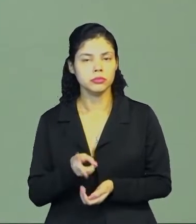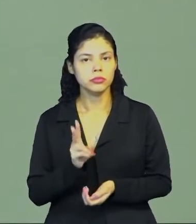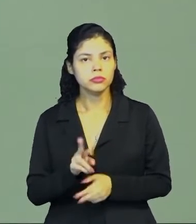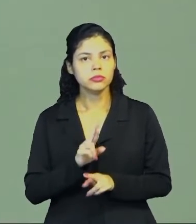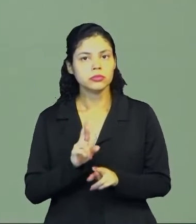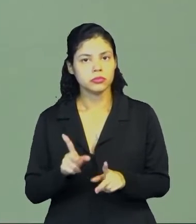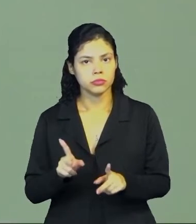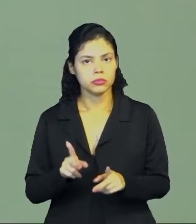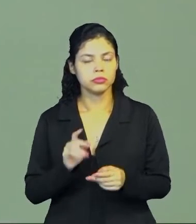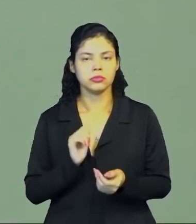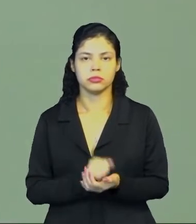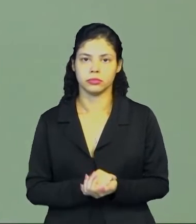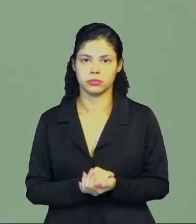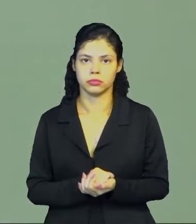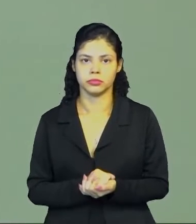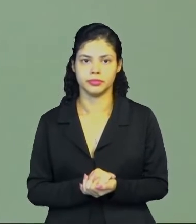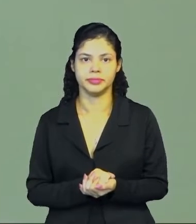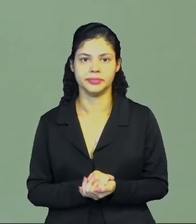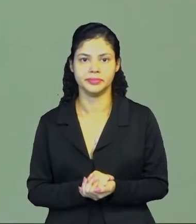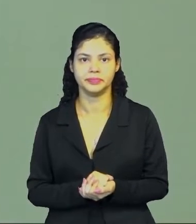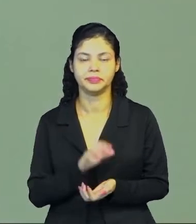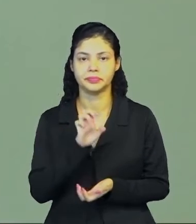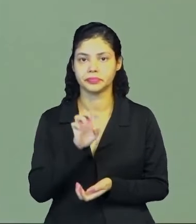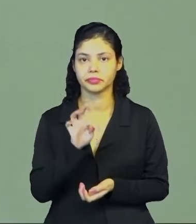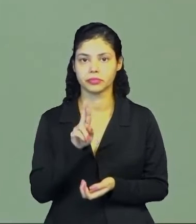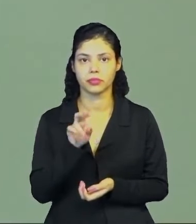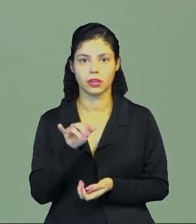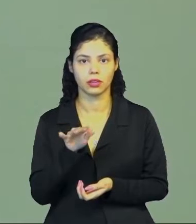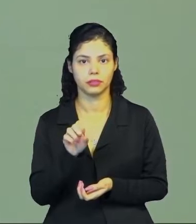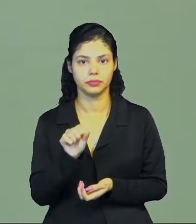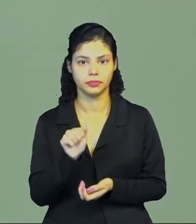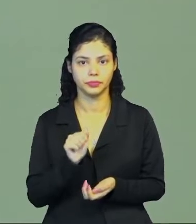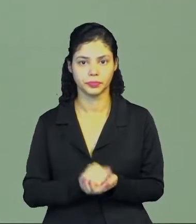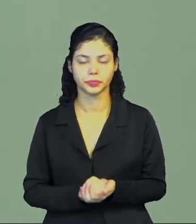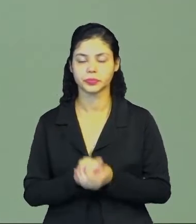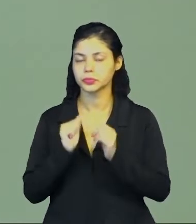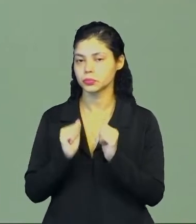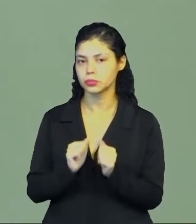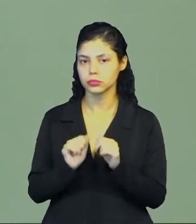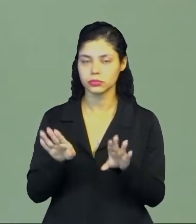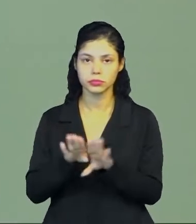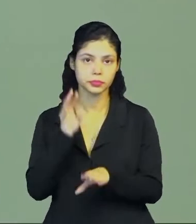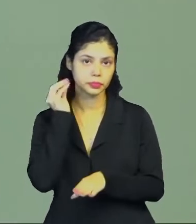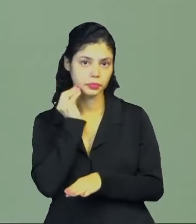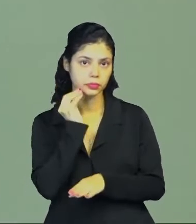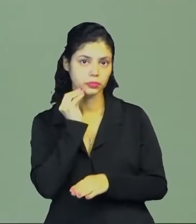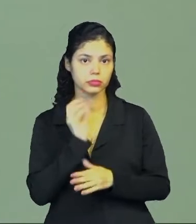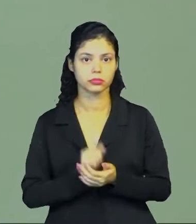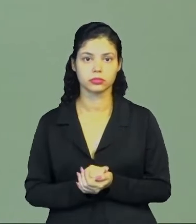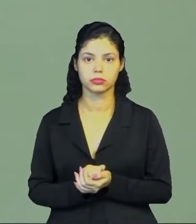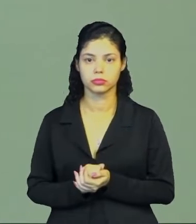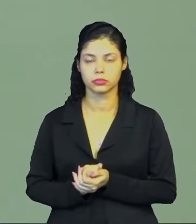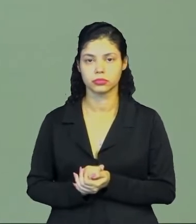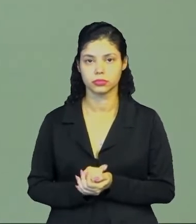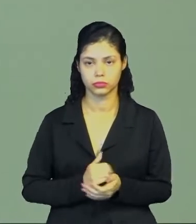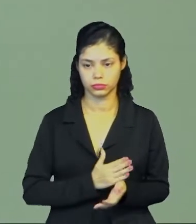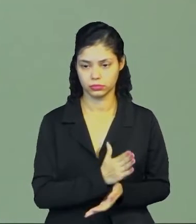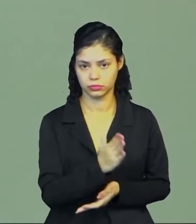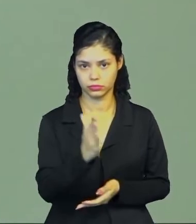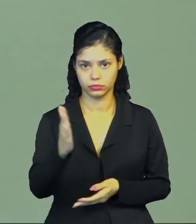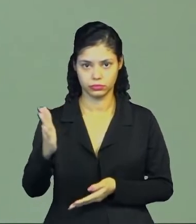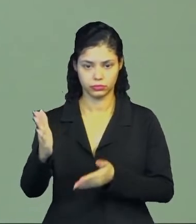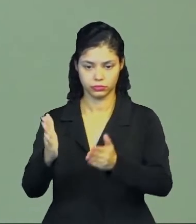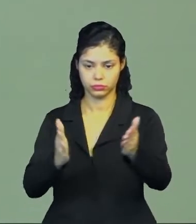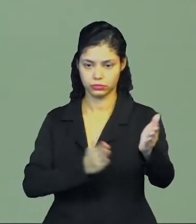se diferenciando aí por etnias, né? Eles tendem a trilhar um caminho